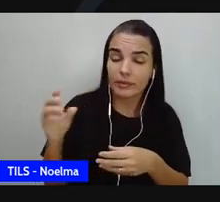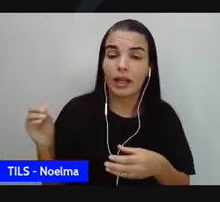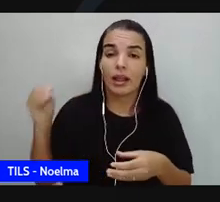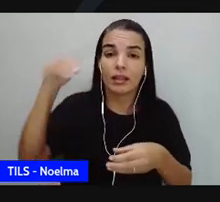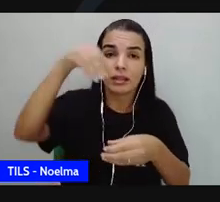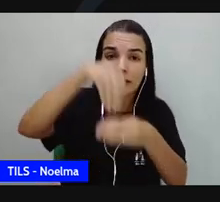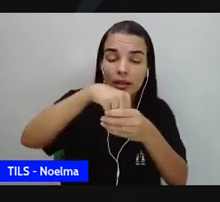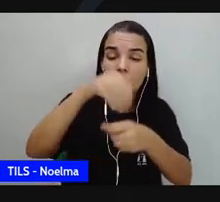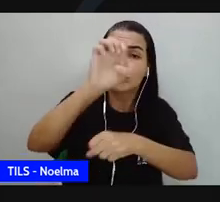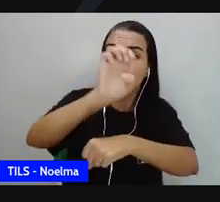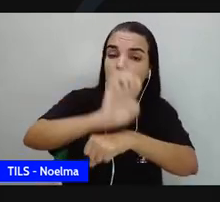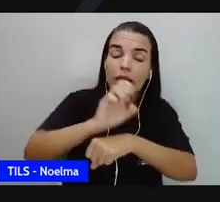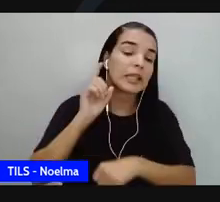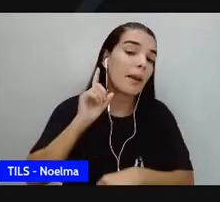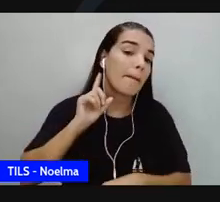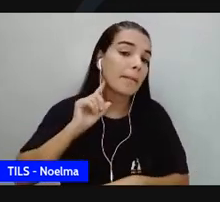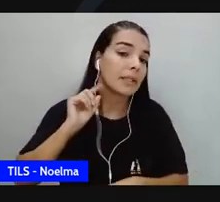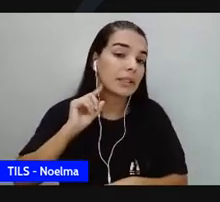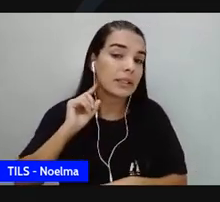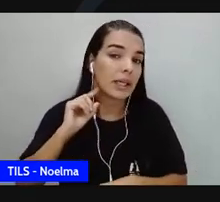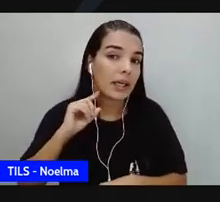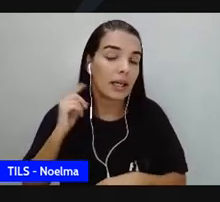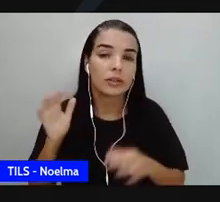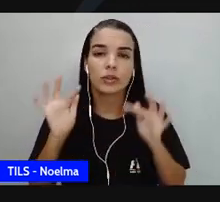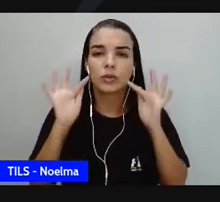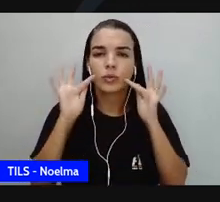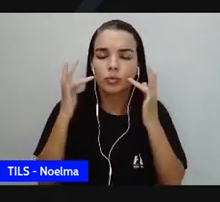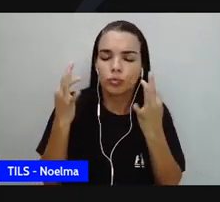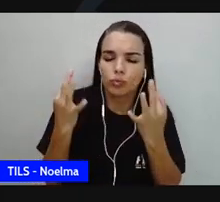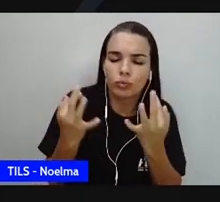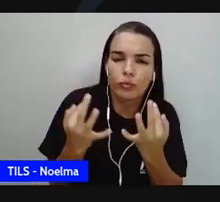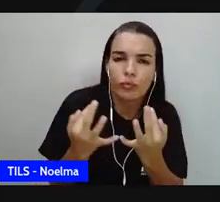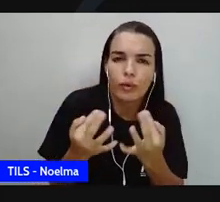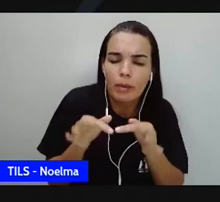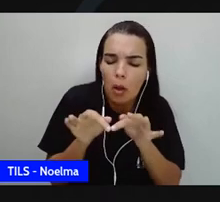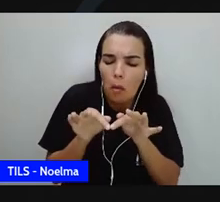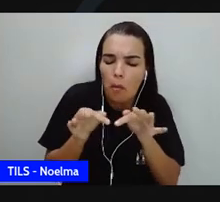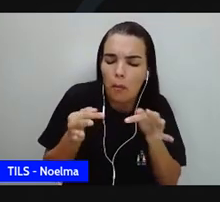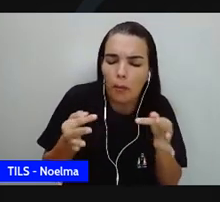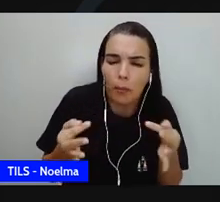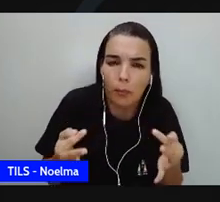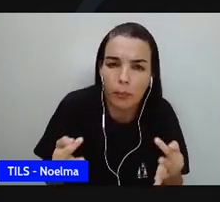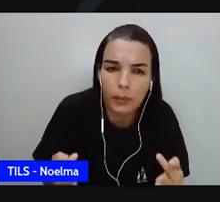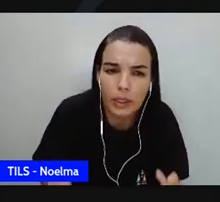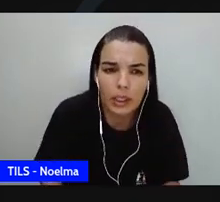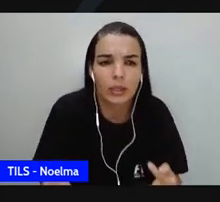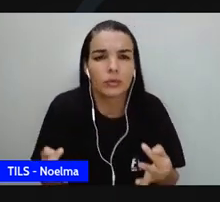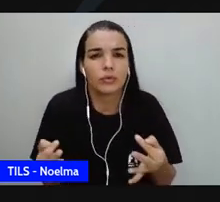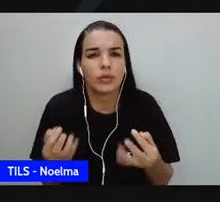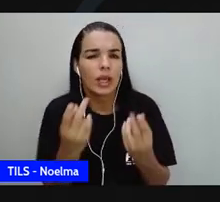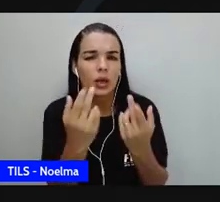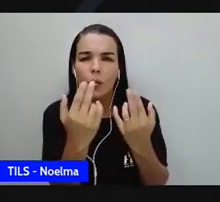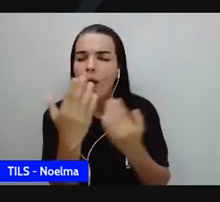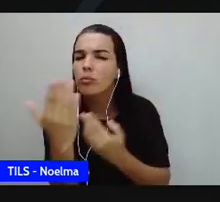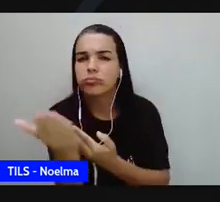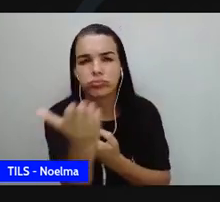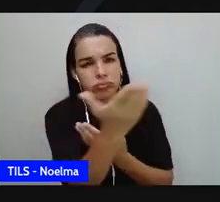vem Carolina. De uma família muito humilde, como a de muitos de nós. Minas de vocês que estão aí, eu nos ouvi.